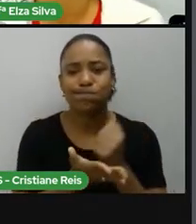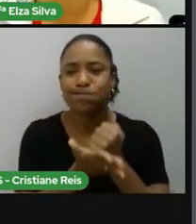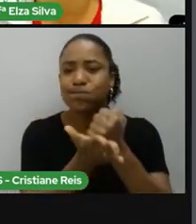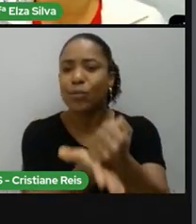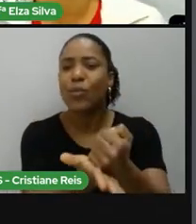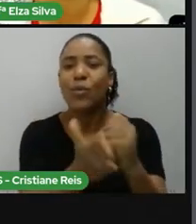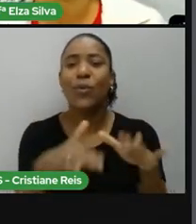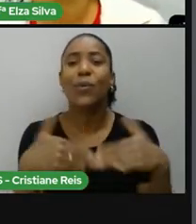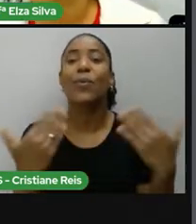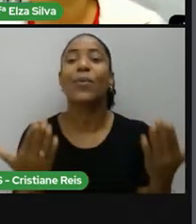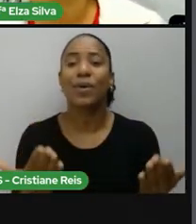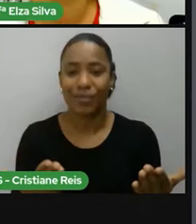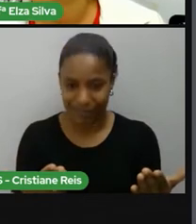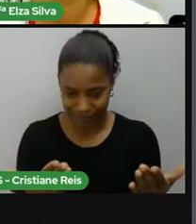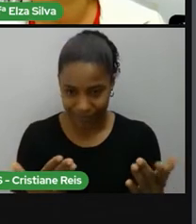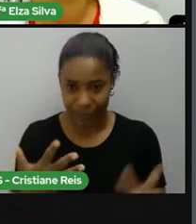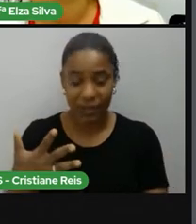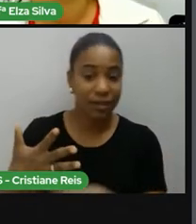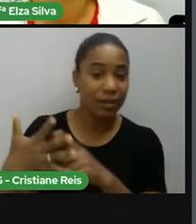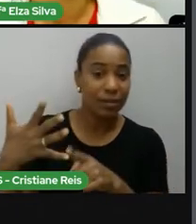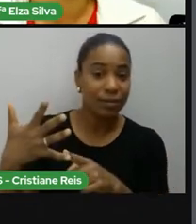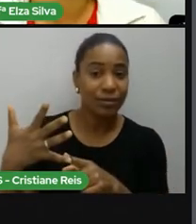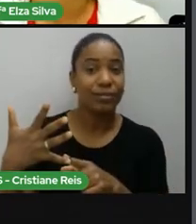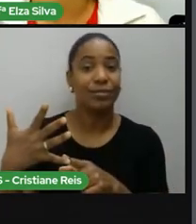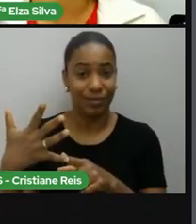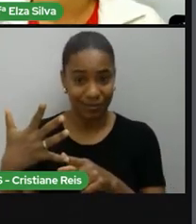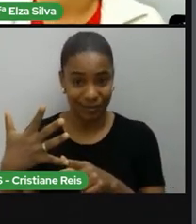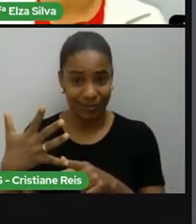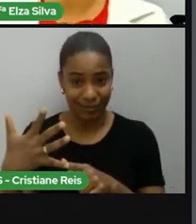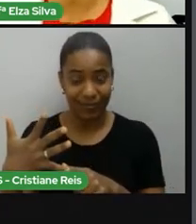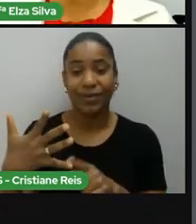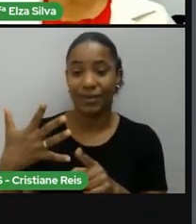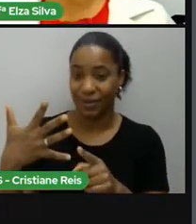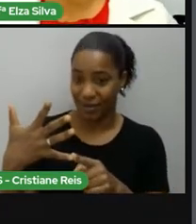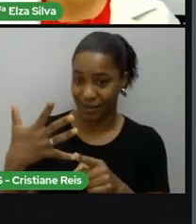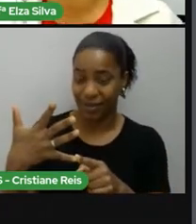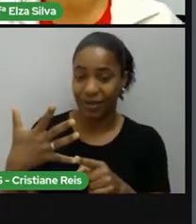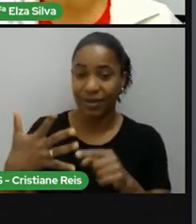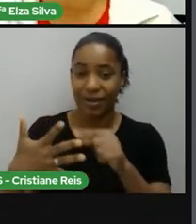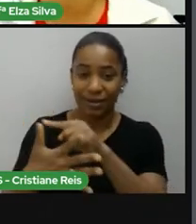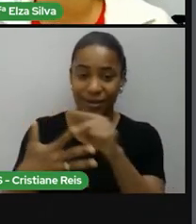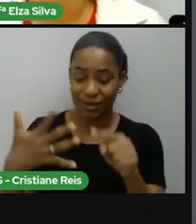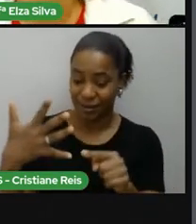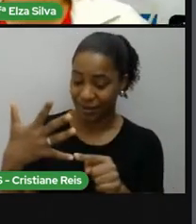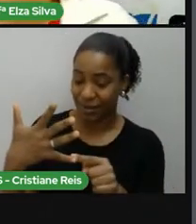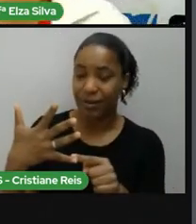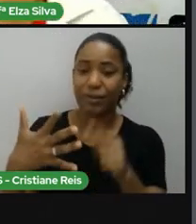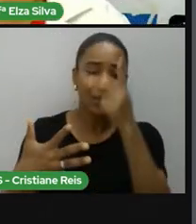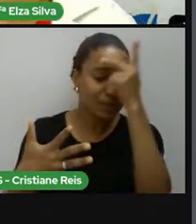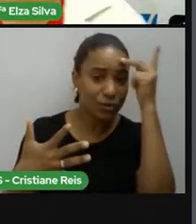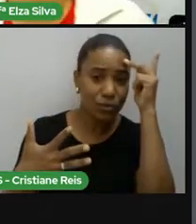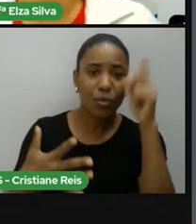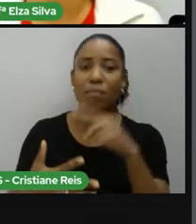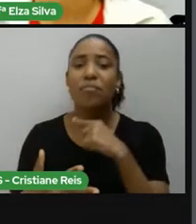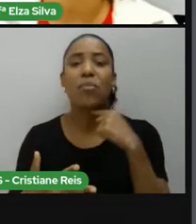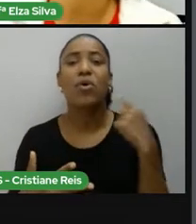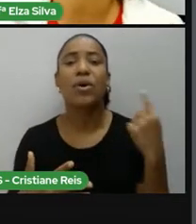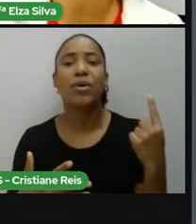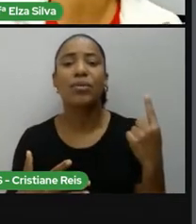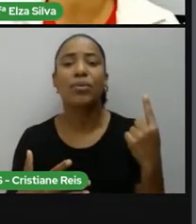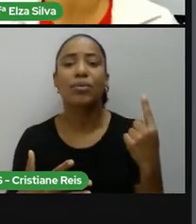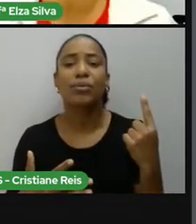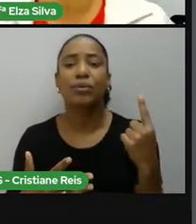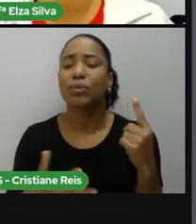Quando a pessoa morreu. Então, essas são as principais informações que nós podemos